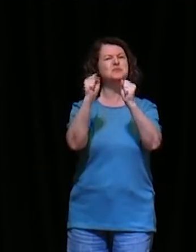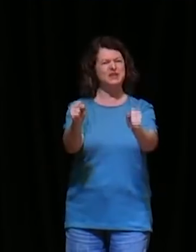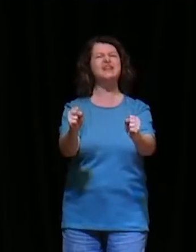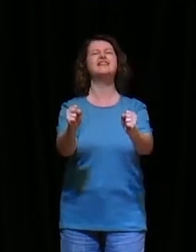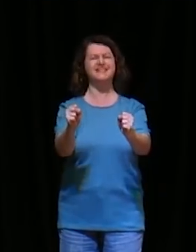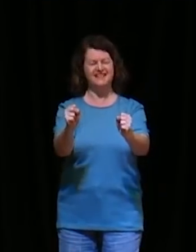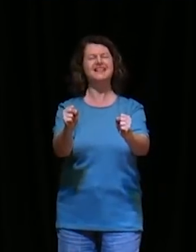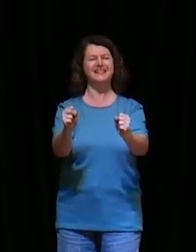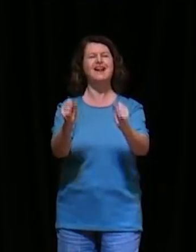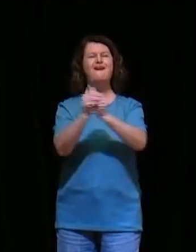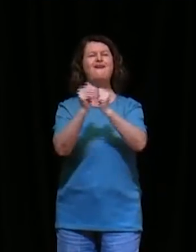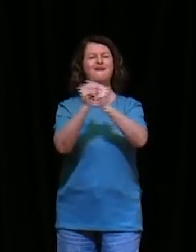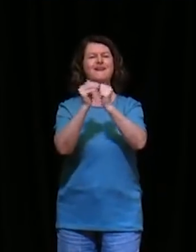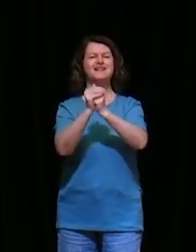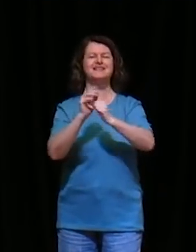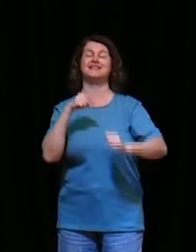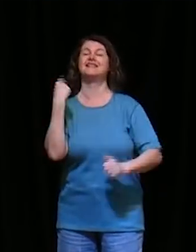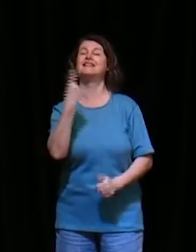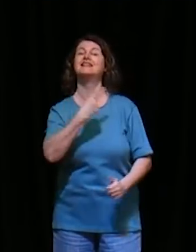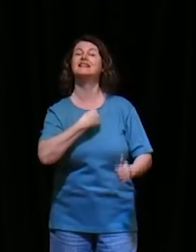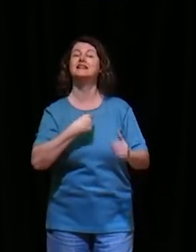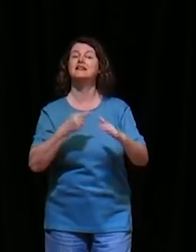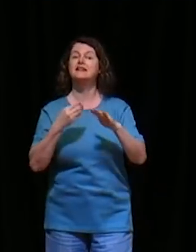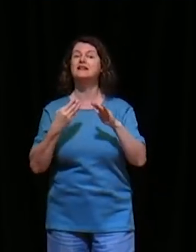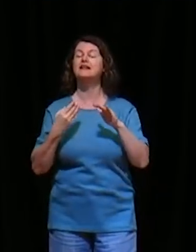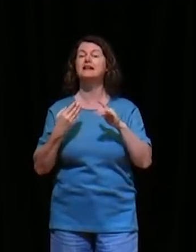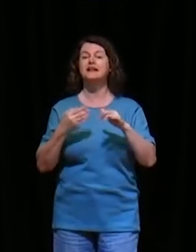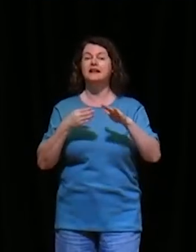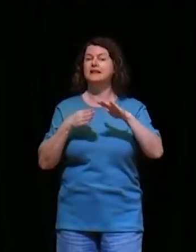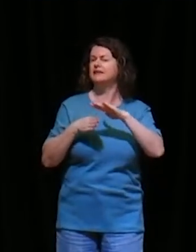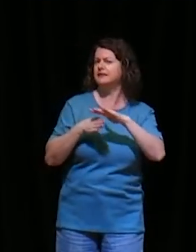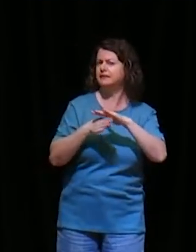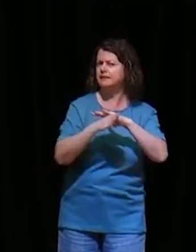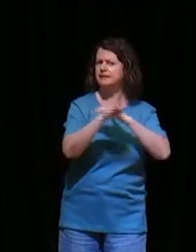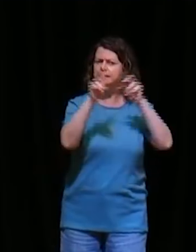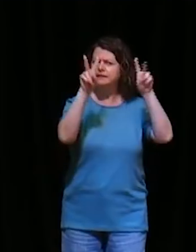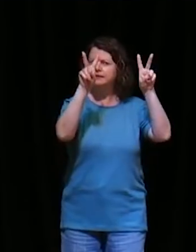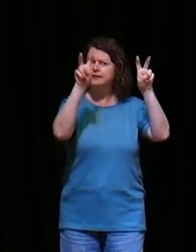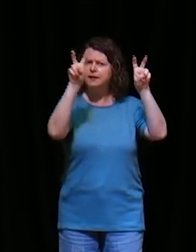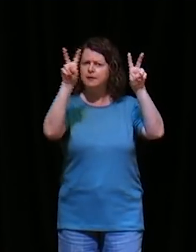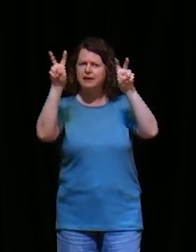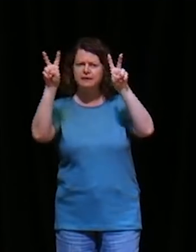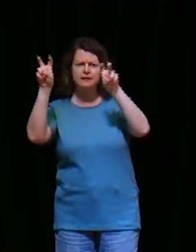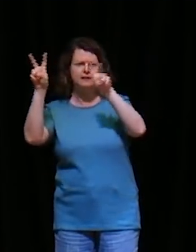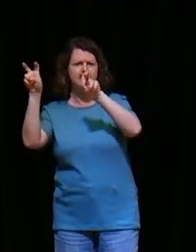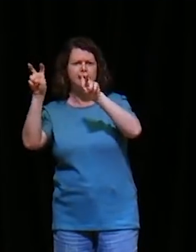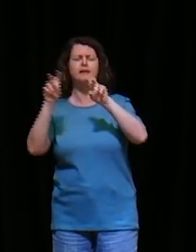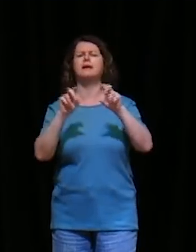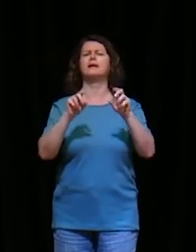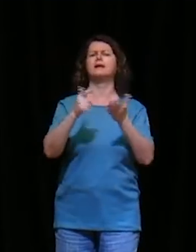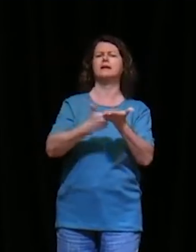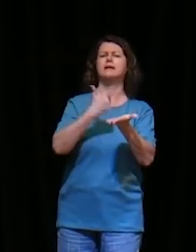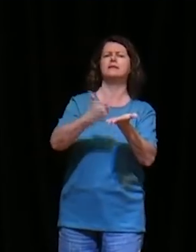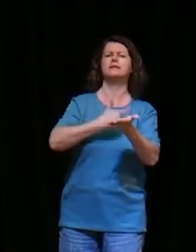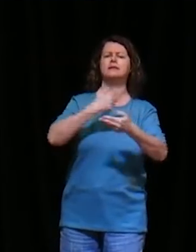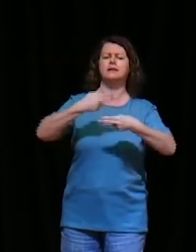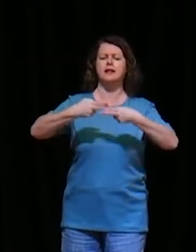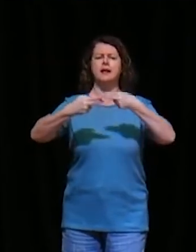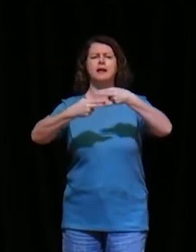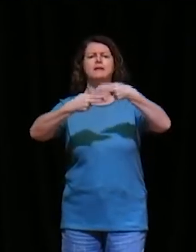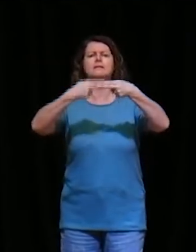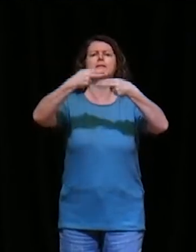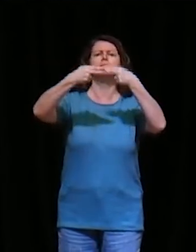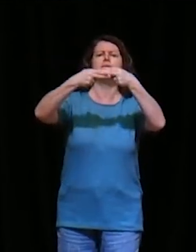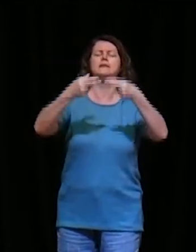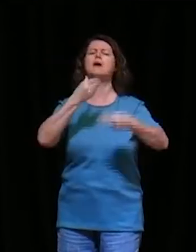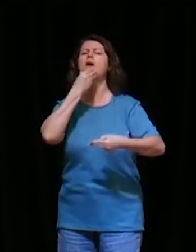aqui entrando numa série de estudos a respeito do livro de Neemias, um homem que restaurou os